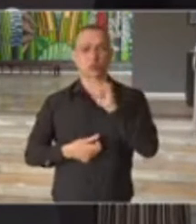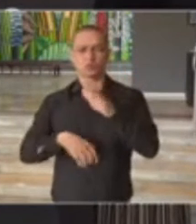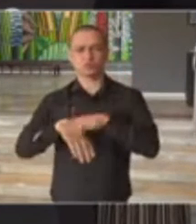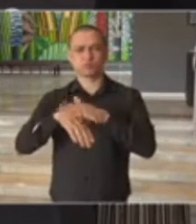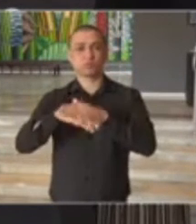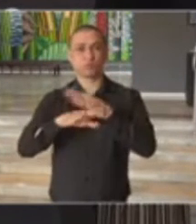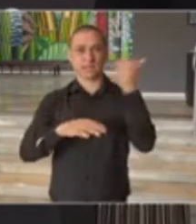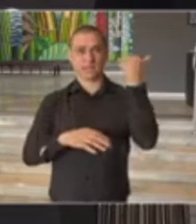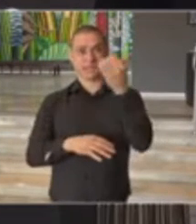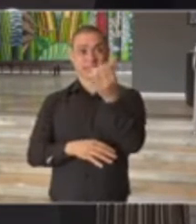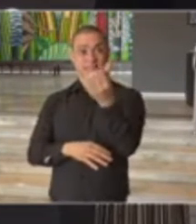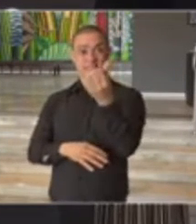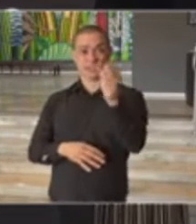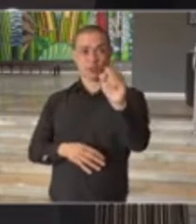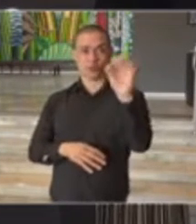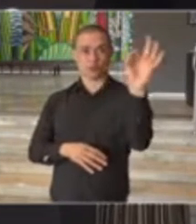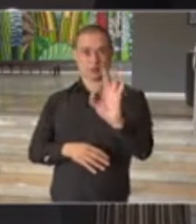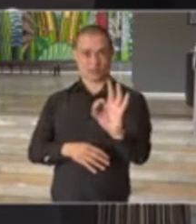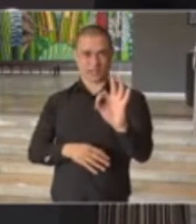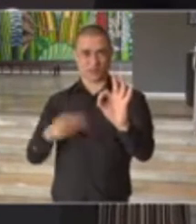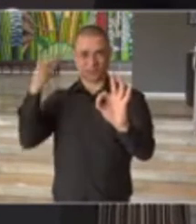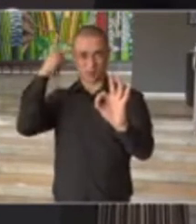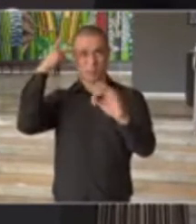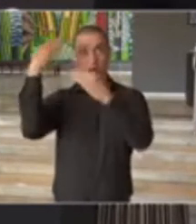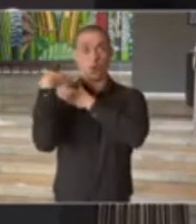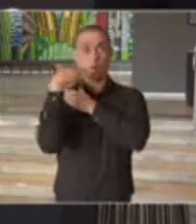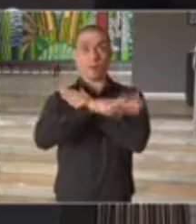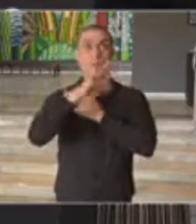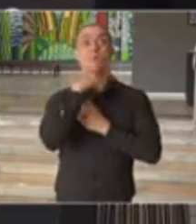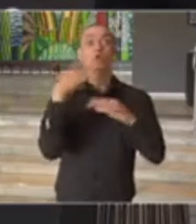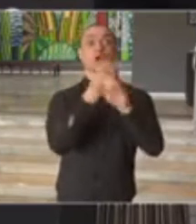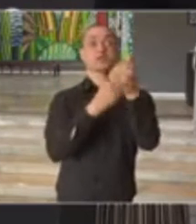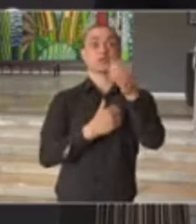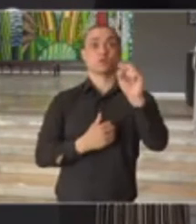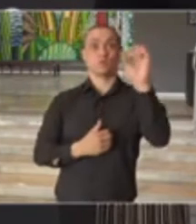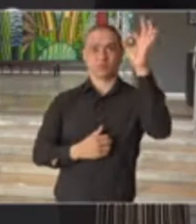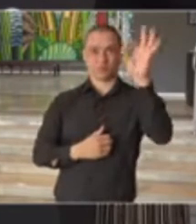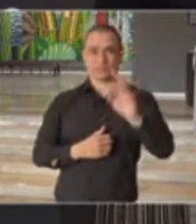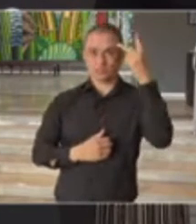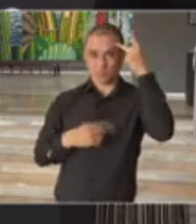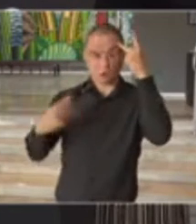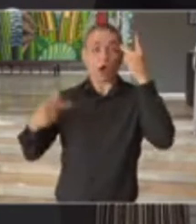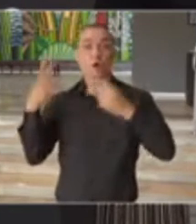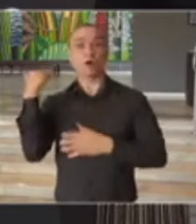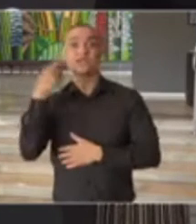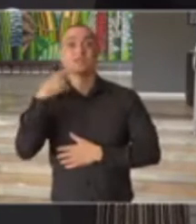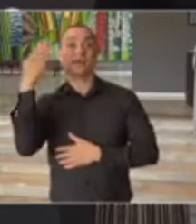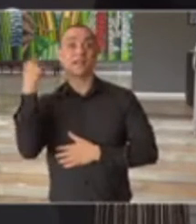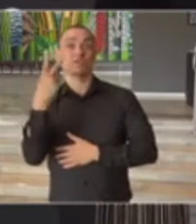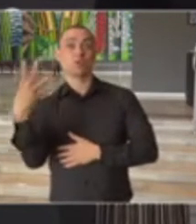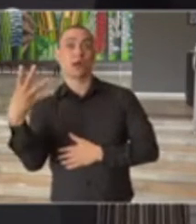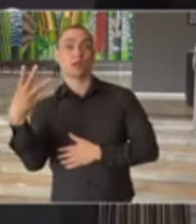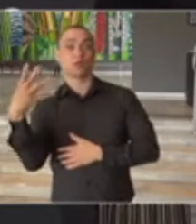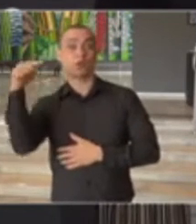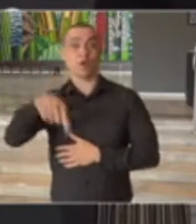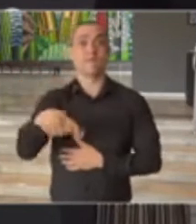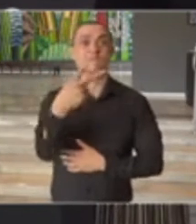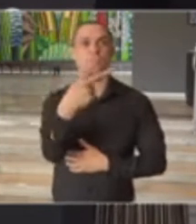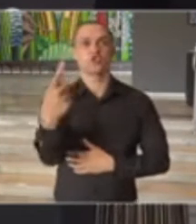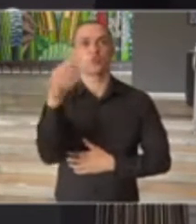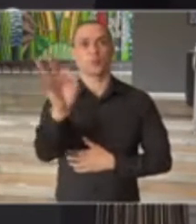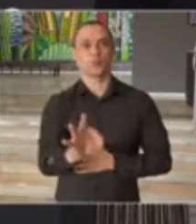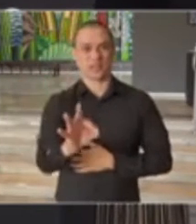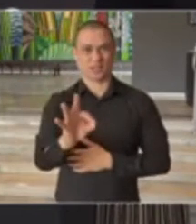cair de 68% a participação no Brasil para 24% na semana passada, para 21% dos casos